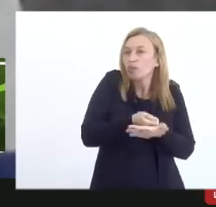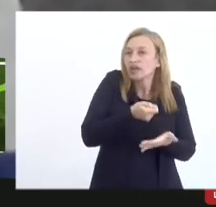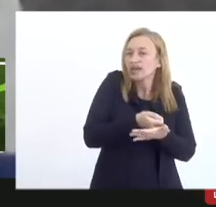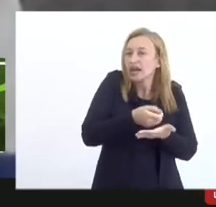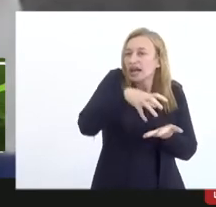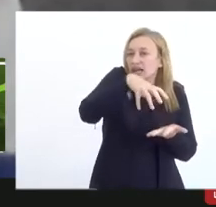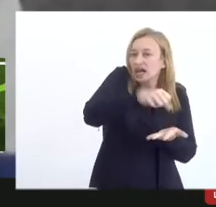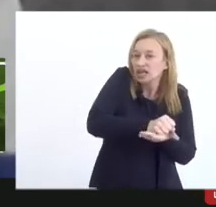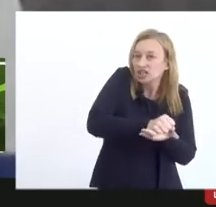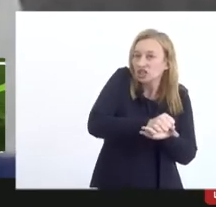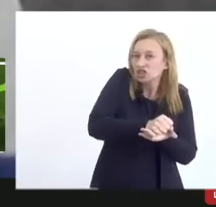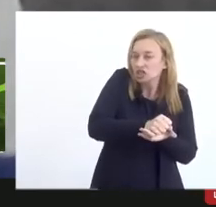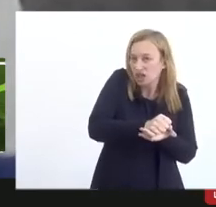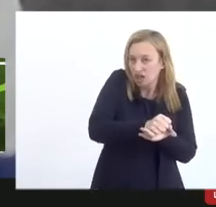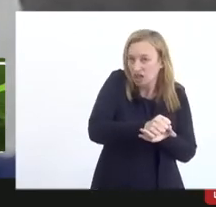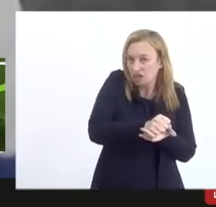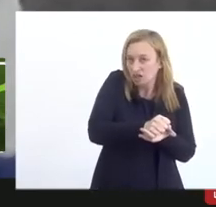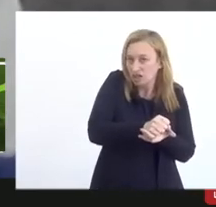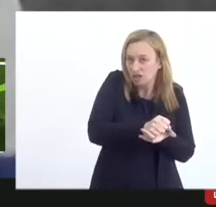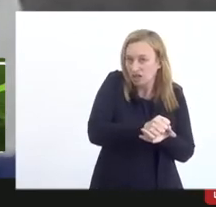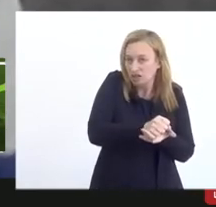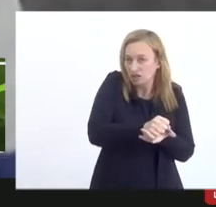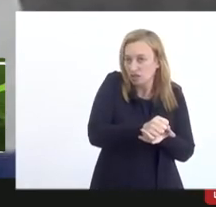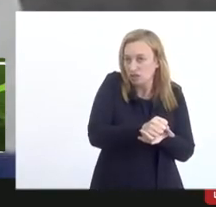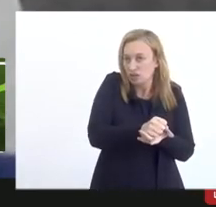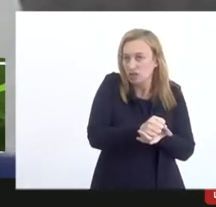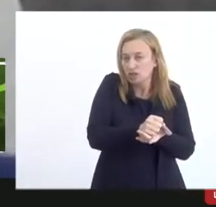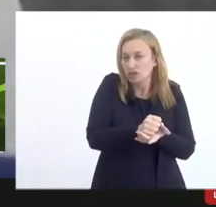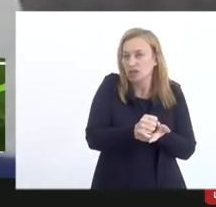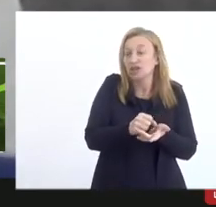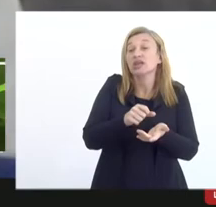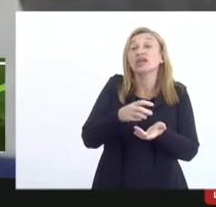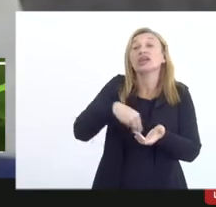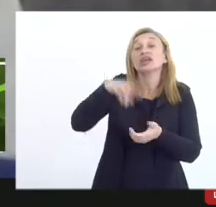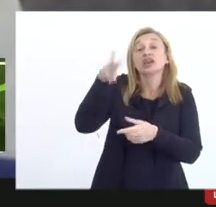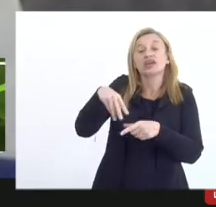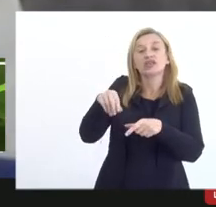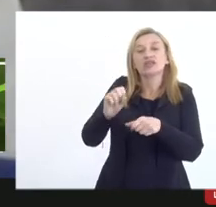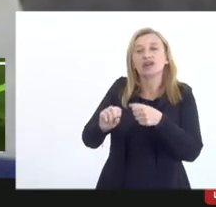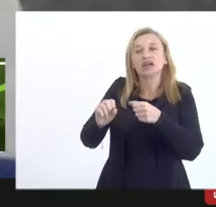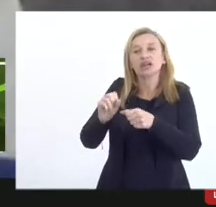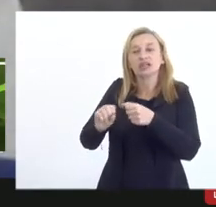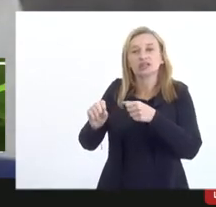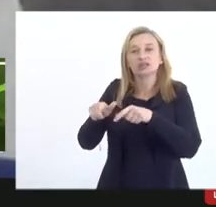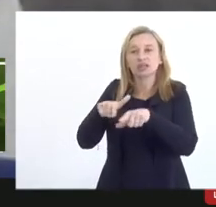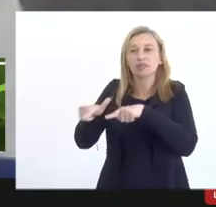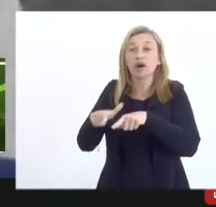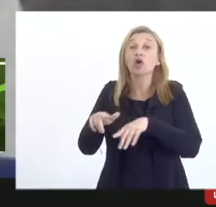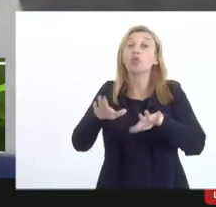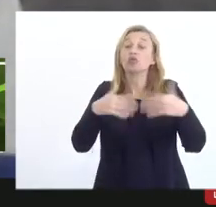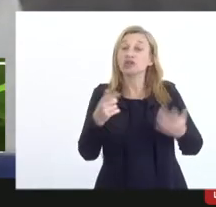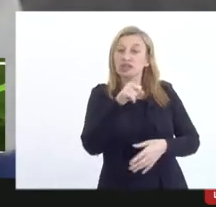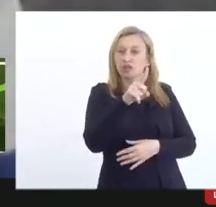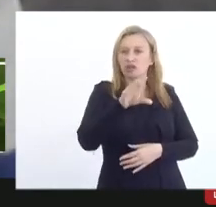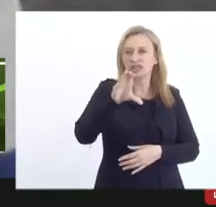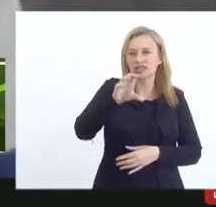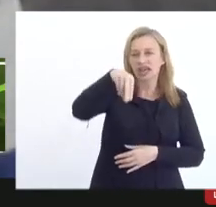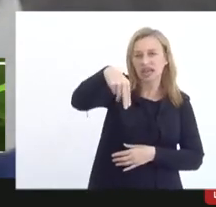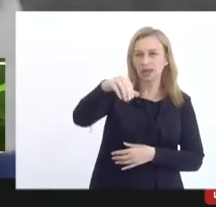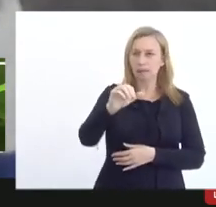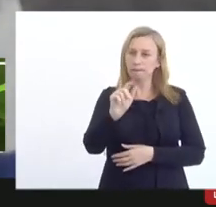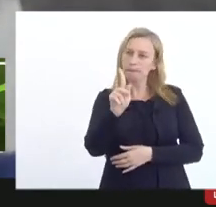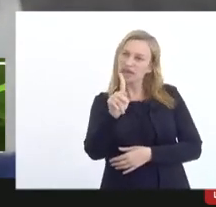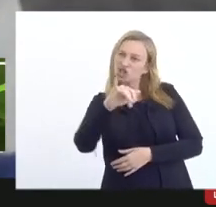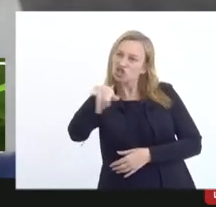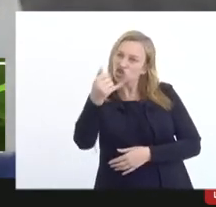cadastrar o fornecedor o seu prestador de serviço quando você coloca o CNPJ do prestador de serviço ele linka